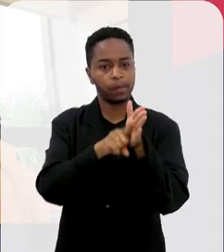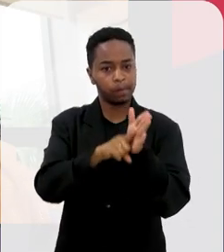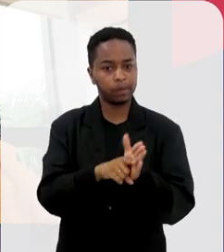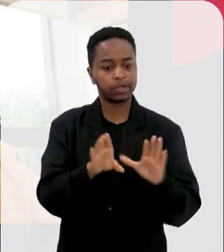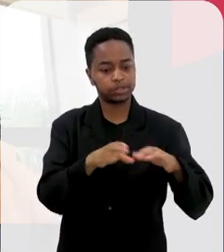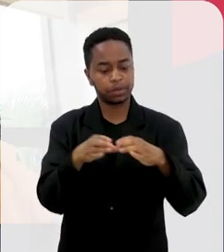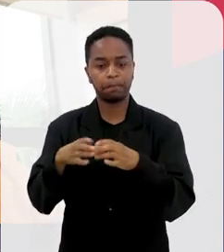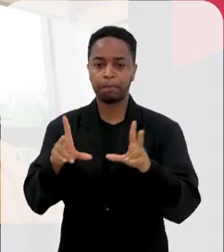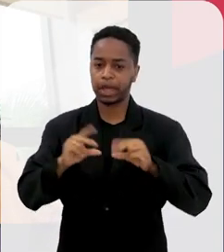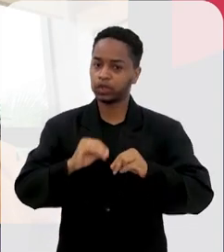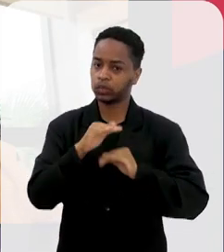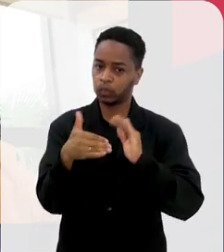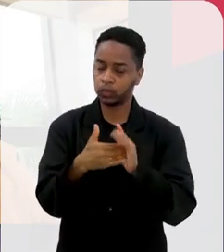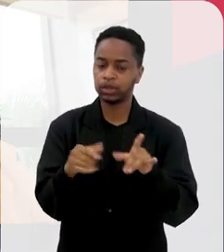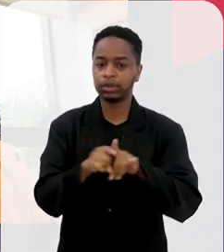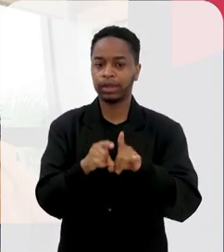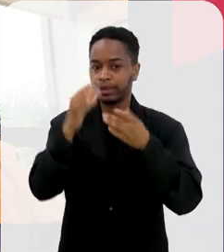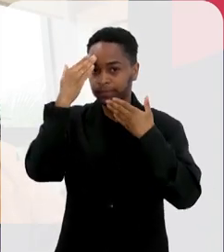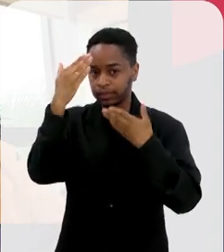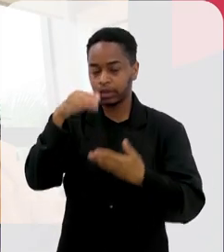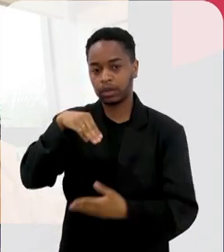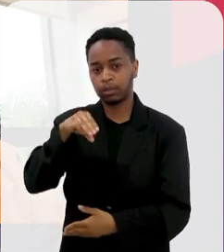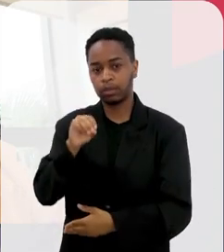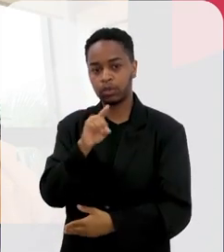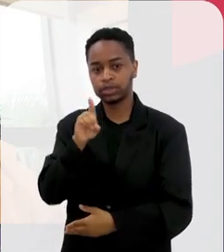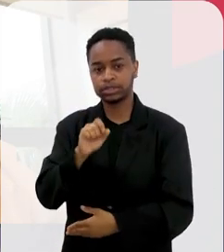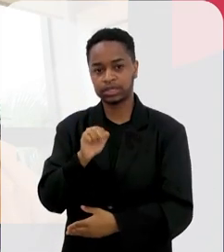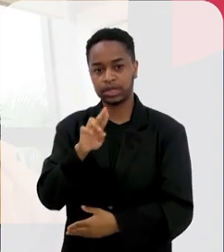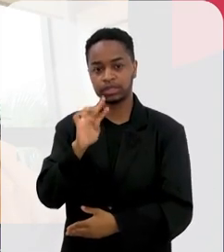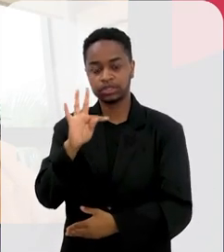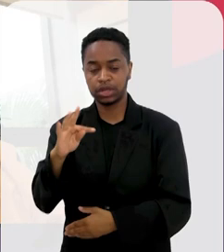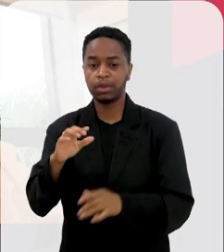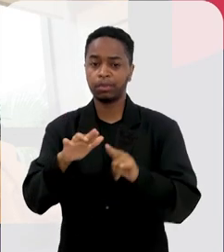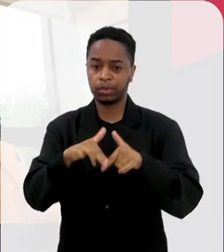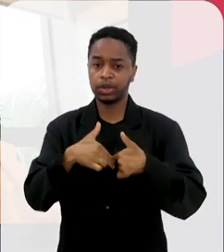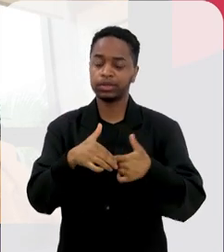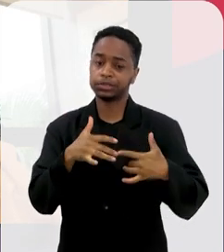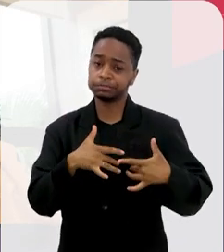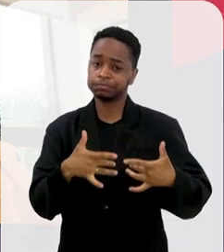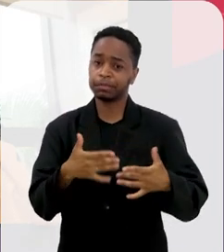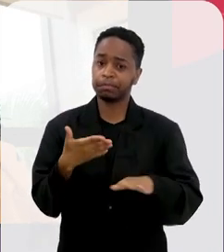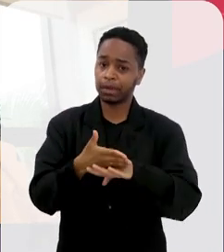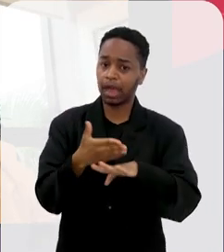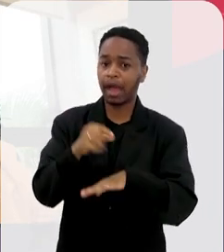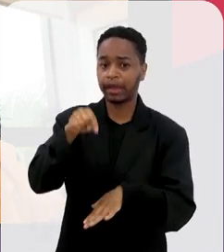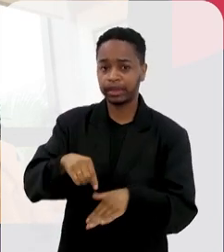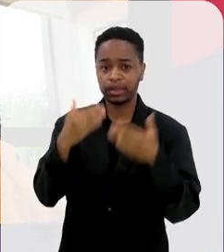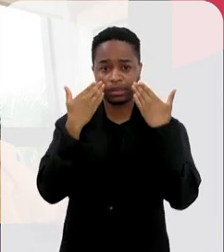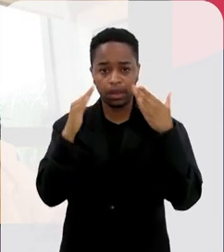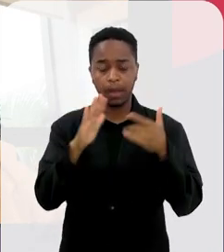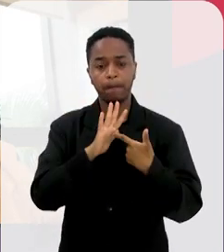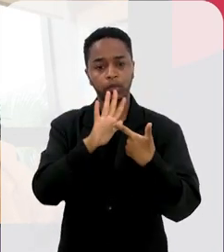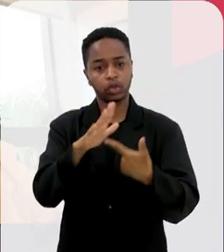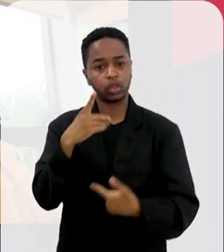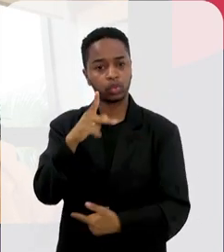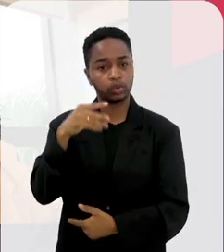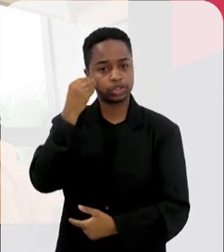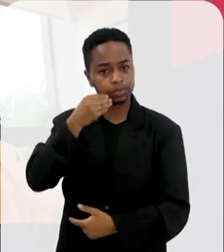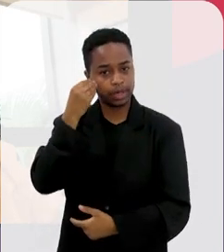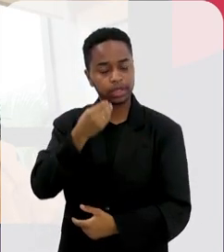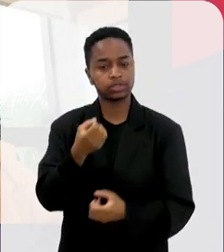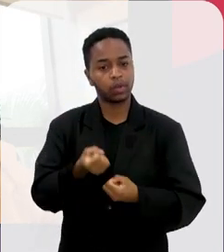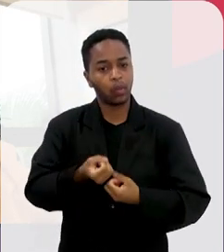merecem, nossos pesquisadores merecem tudo, queria agradecer também o Mozart pela generosidade de estar aqui se